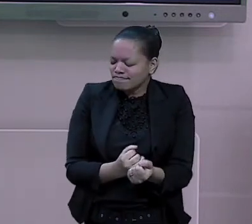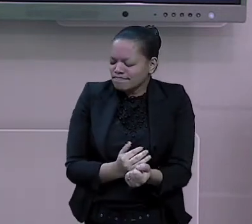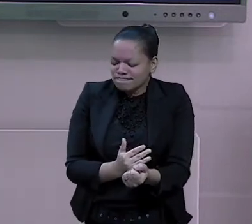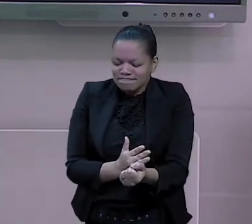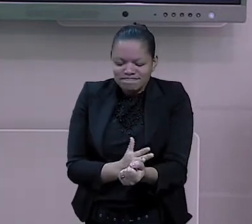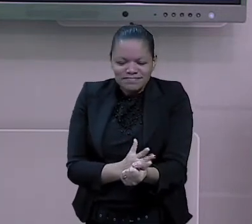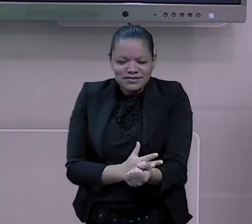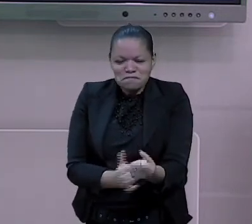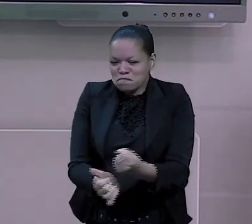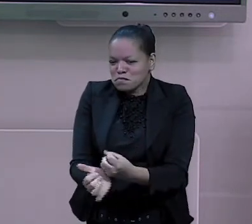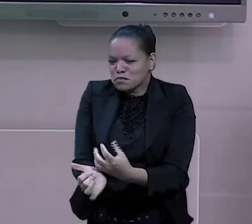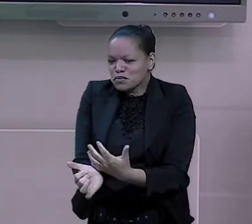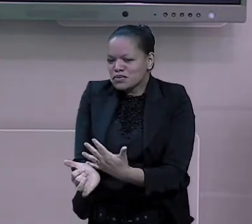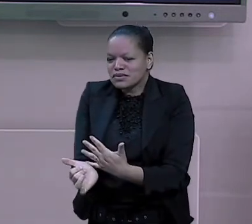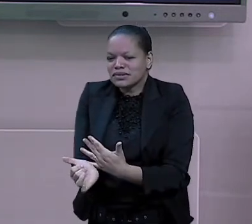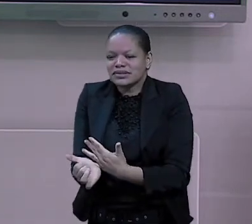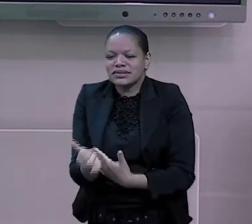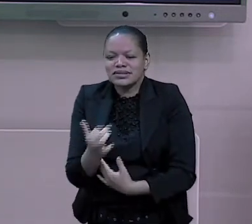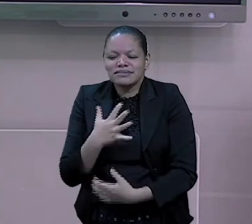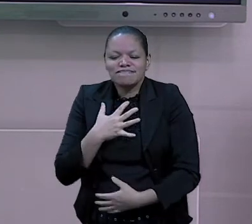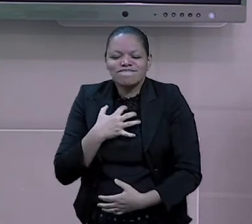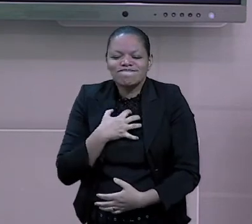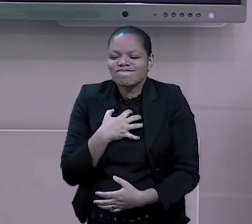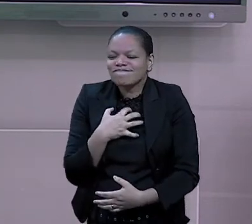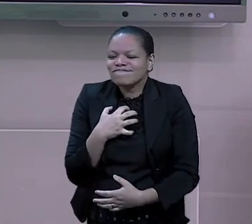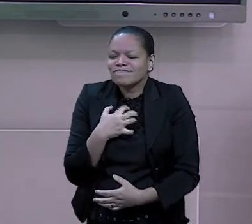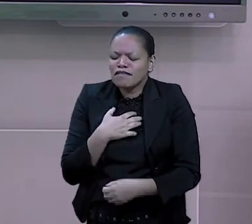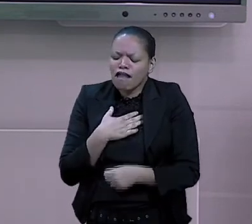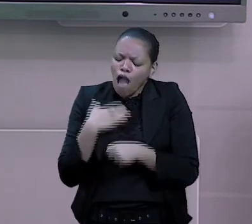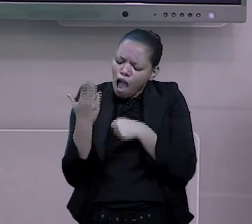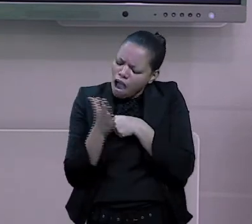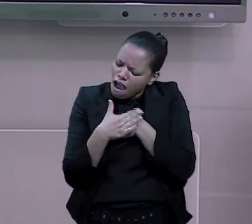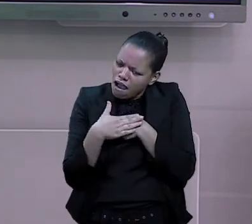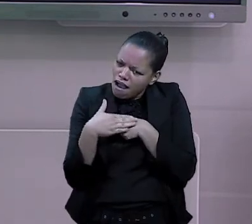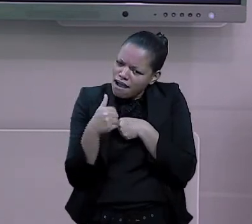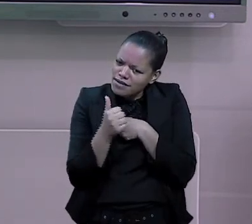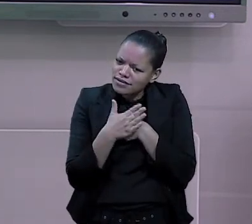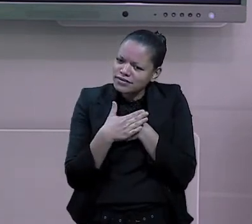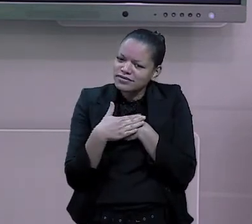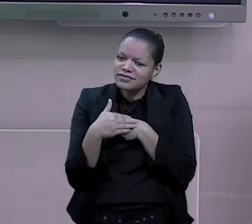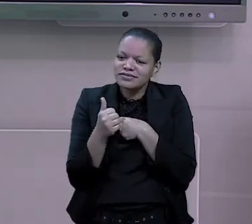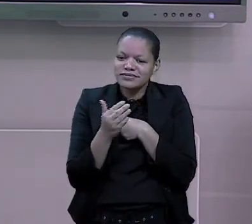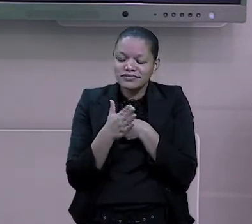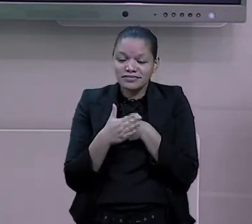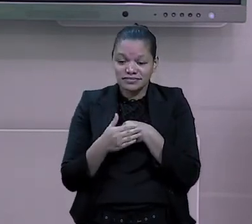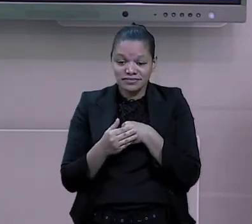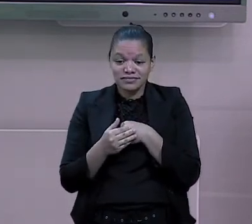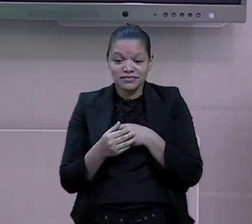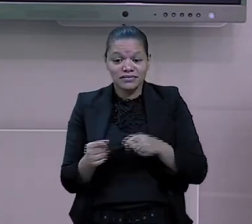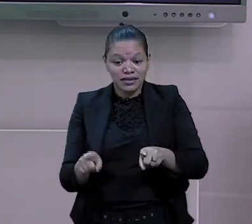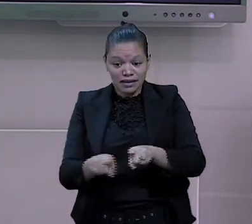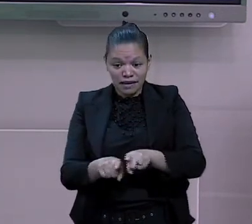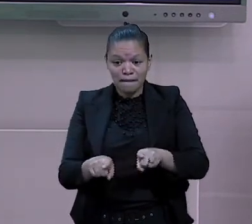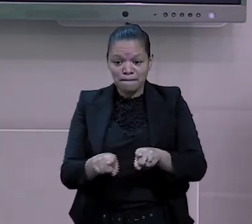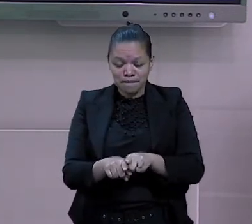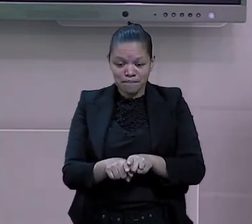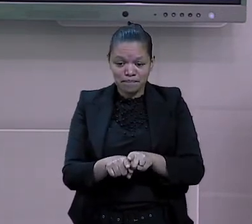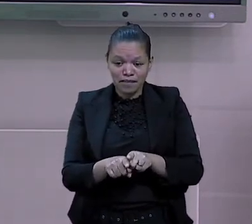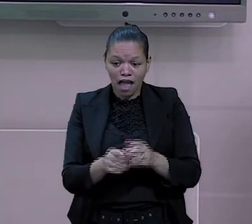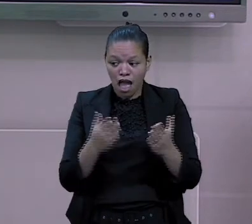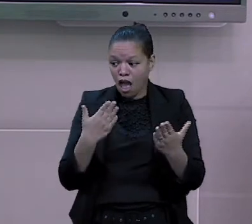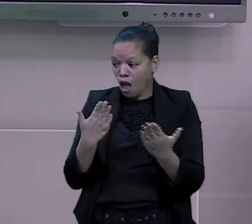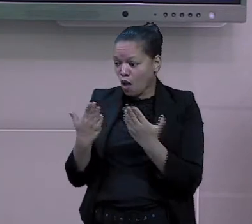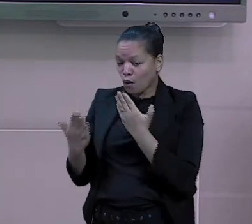carinho, né, pra vocês. Então, o diminutivo também. Além de comparar tamanhos, ele também